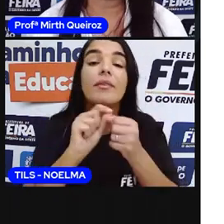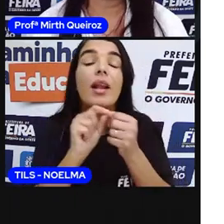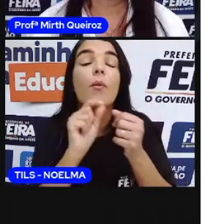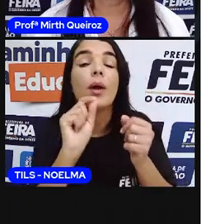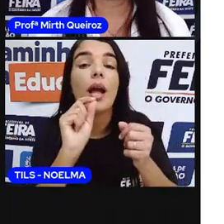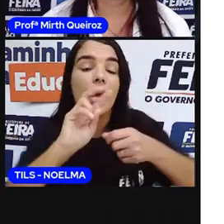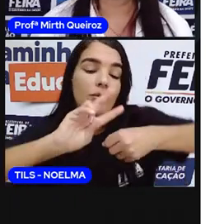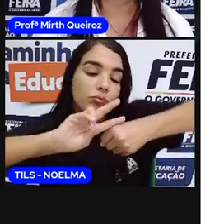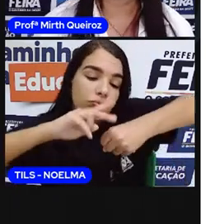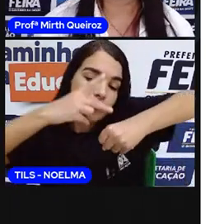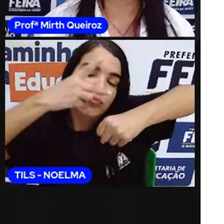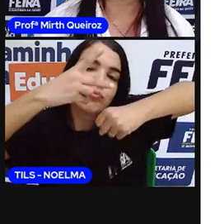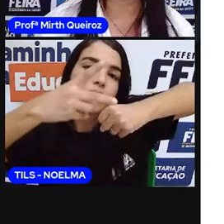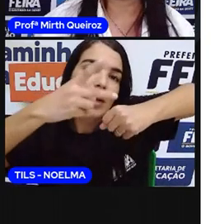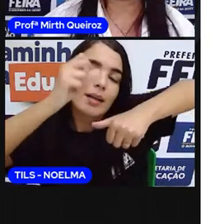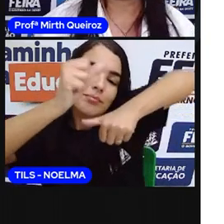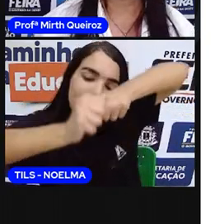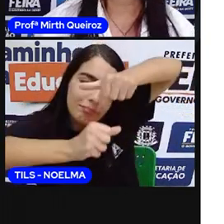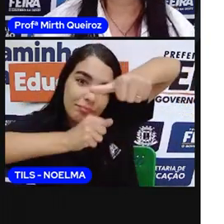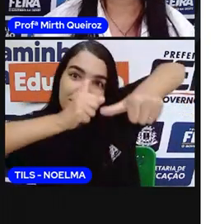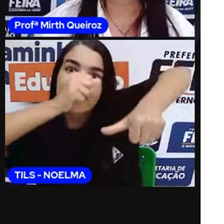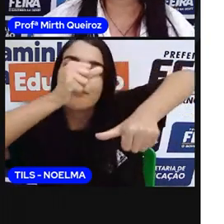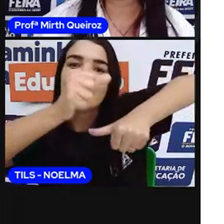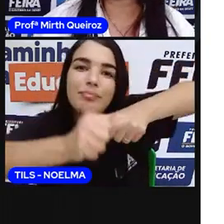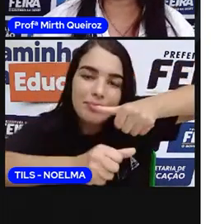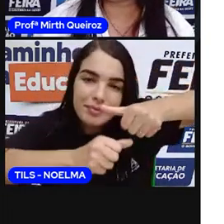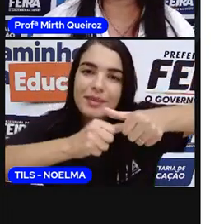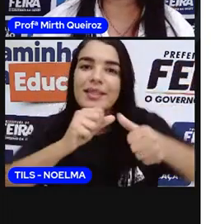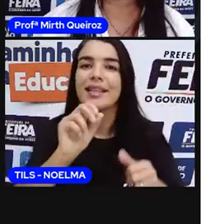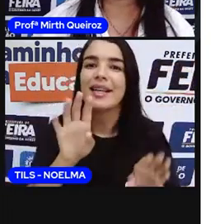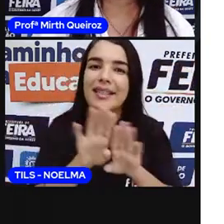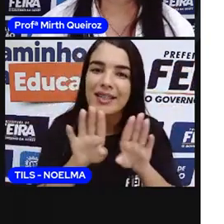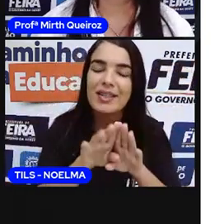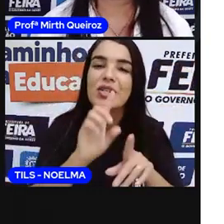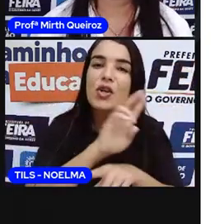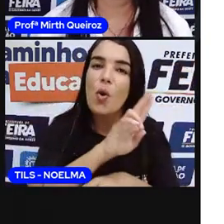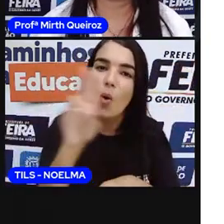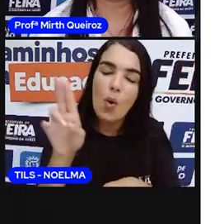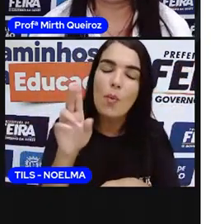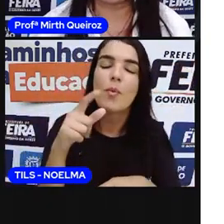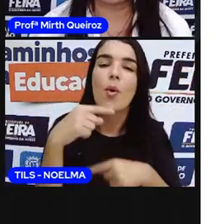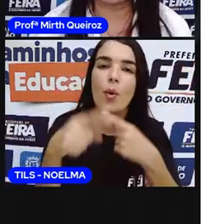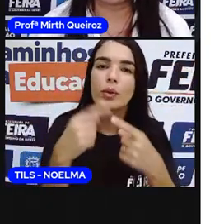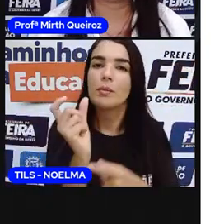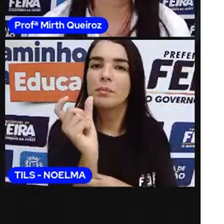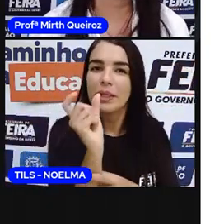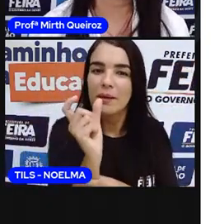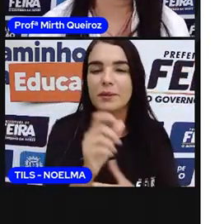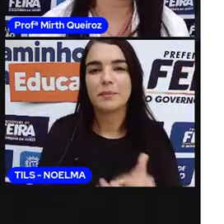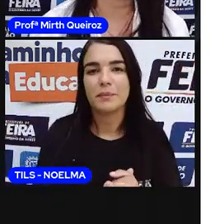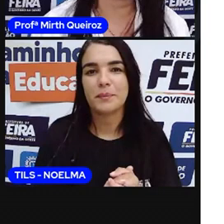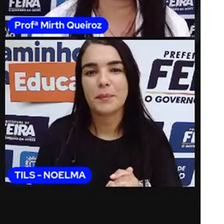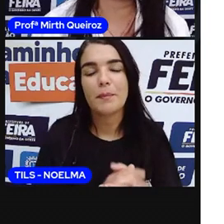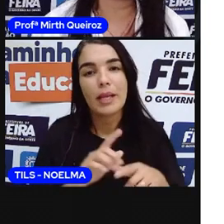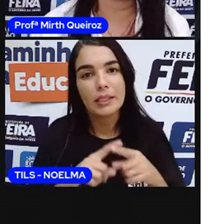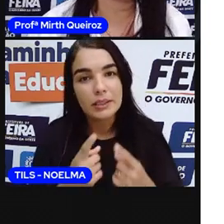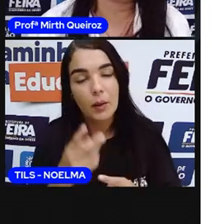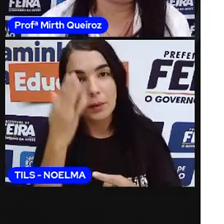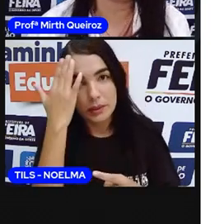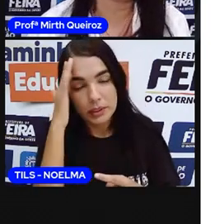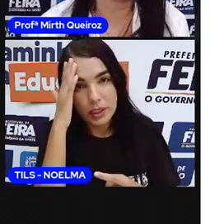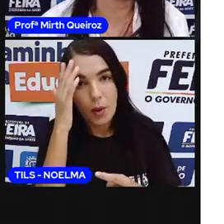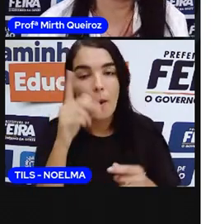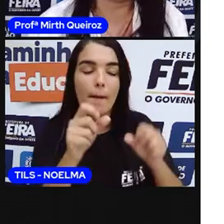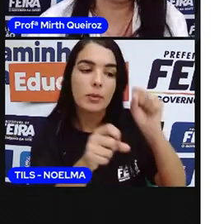pedra. Então, pedreira é um substantivo derivado. Já pedra é um substantivo primitivo,